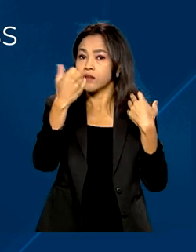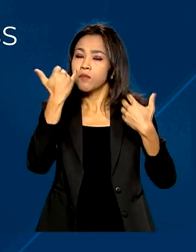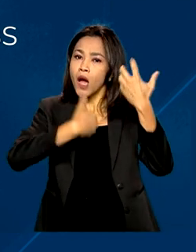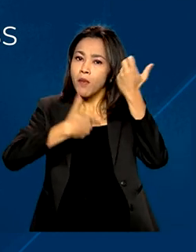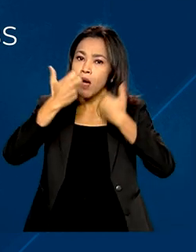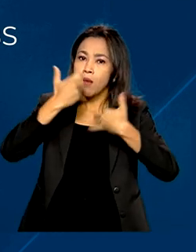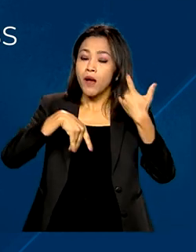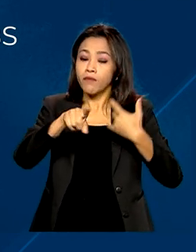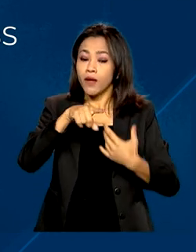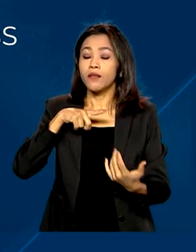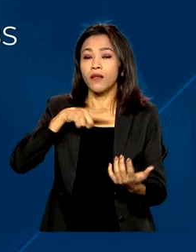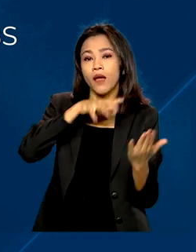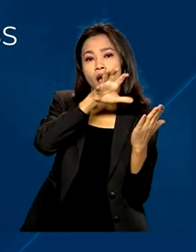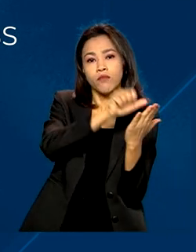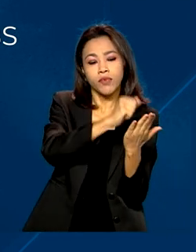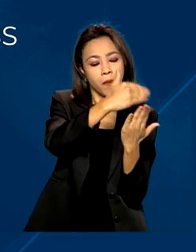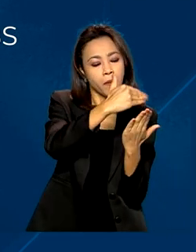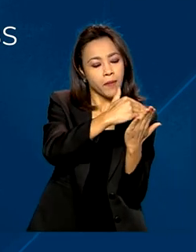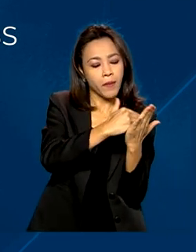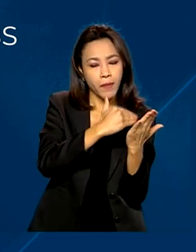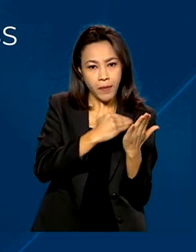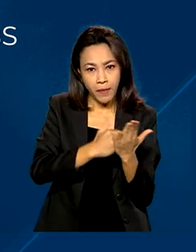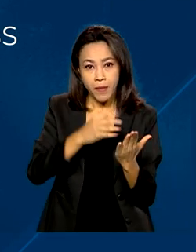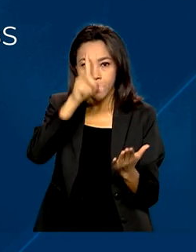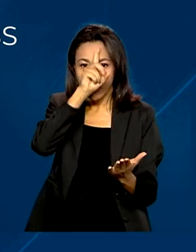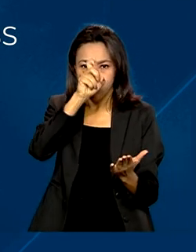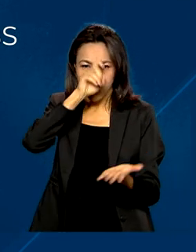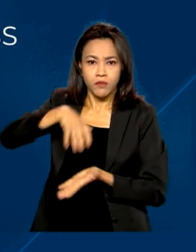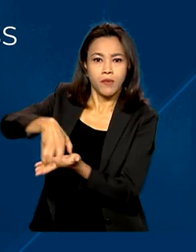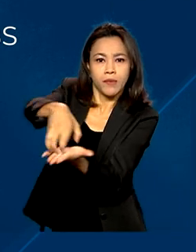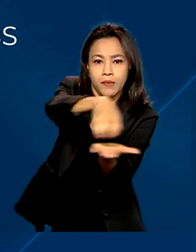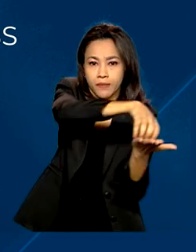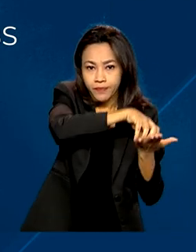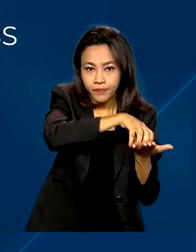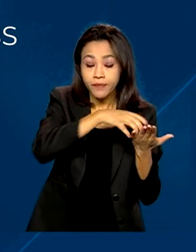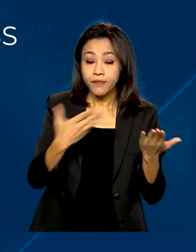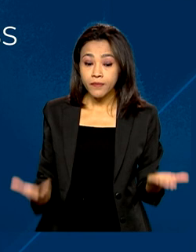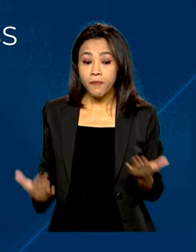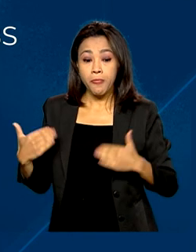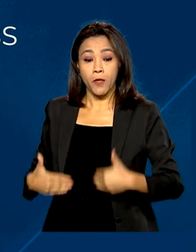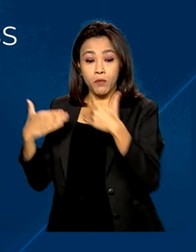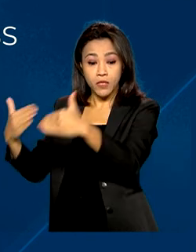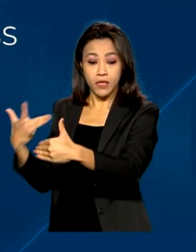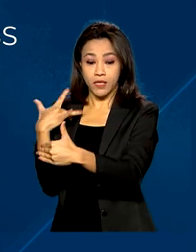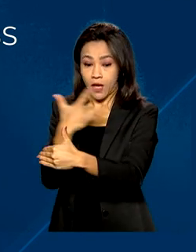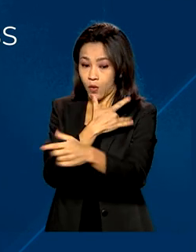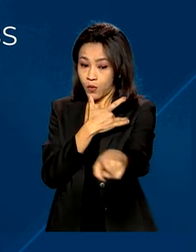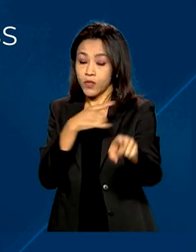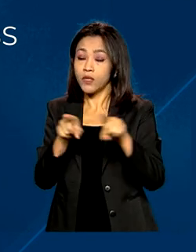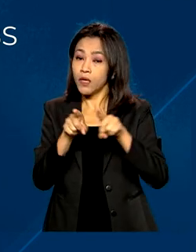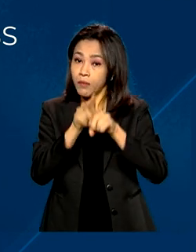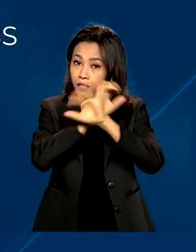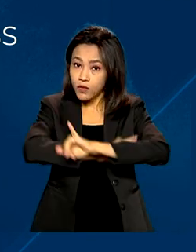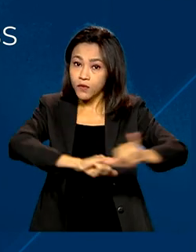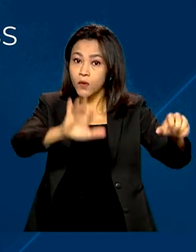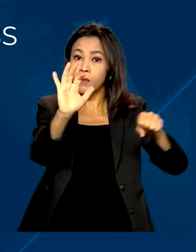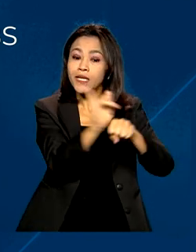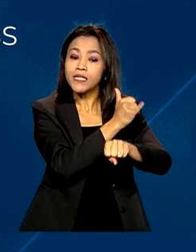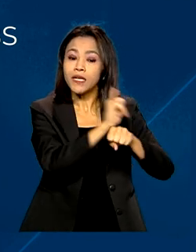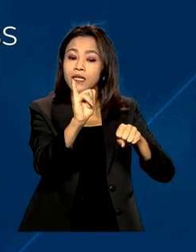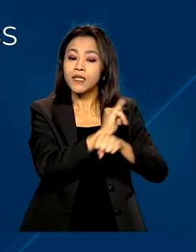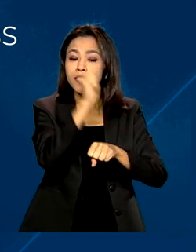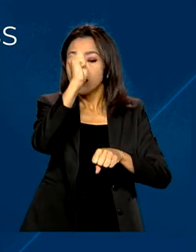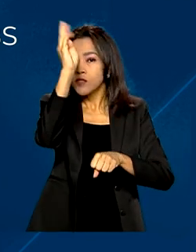agendados pelas equipes das unidades básicas de saúde. O Ministério da Saúde também lançou a Estratégia Nacional de